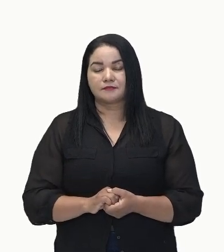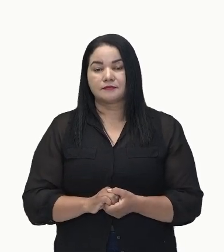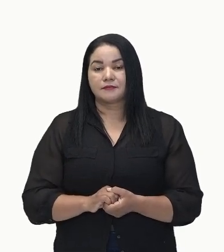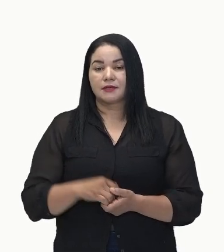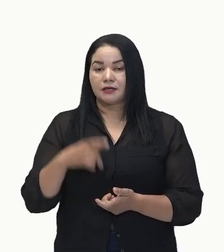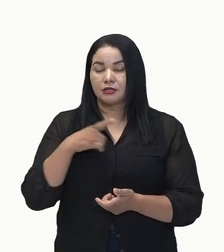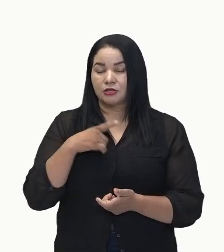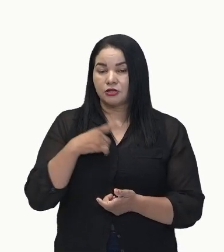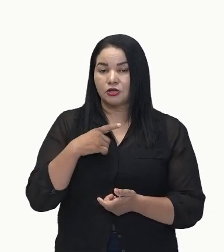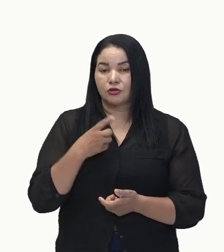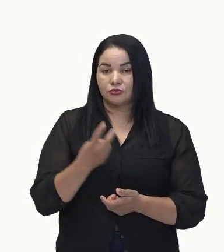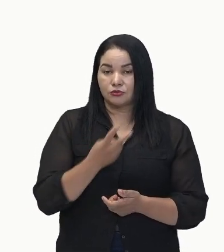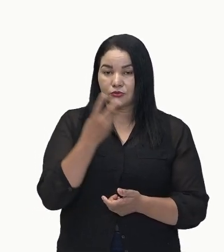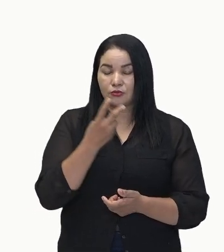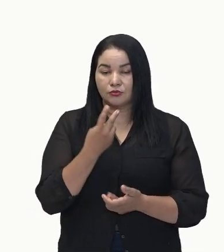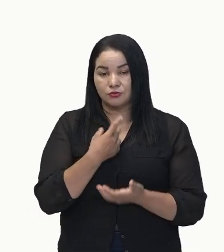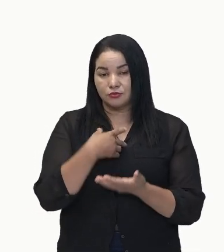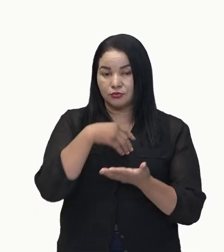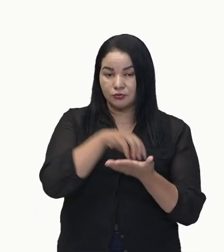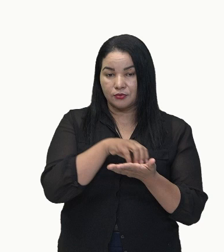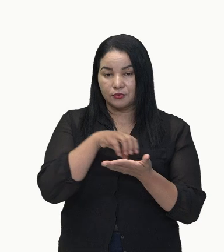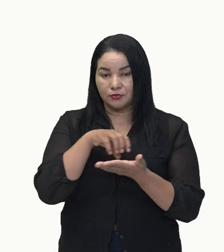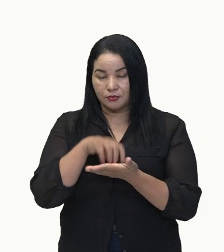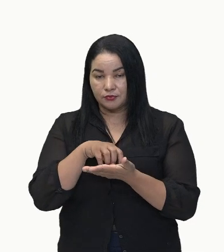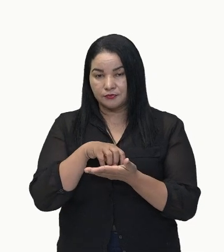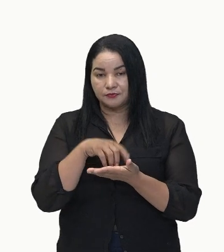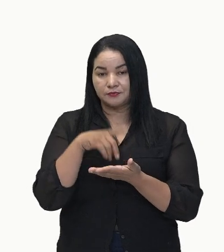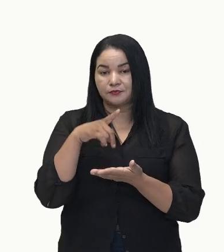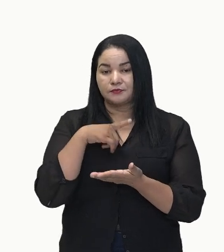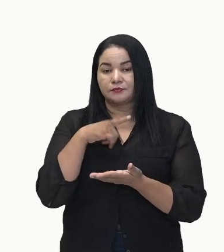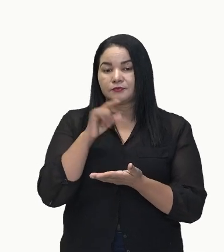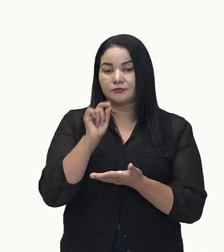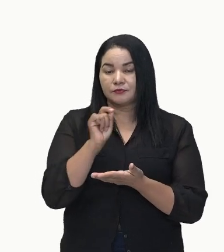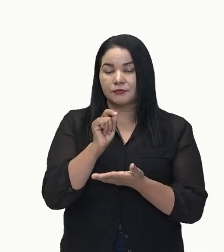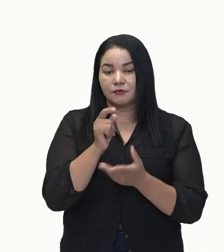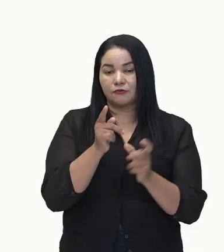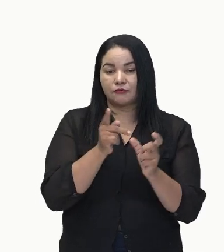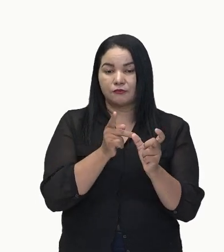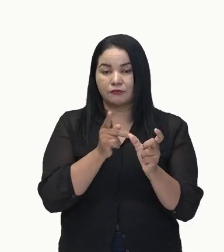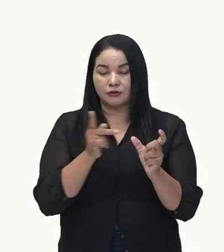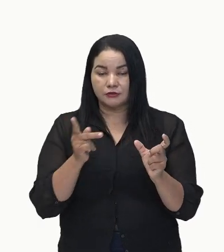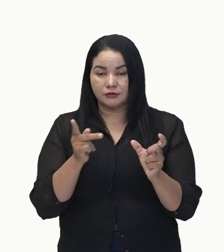os dois núcleos. Temos, então, aqui, um predicado.